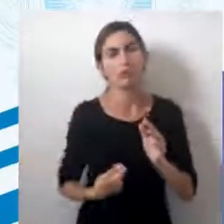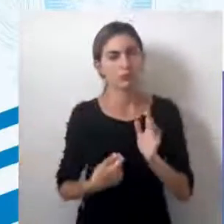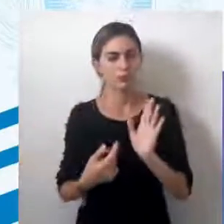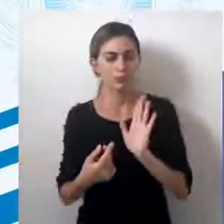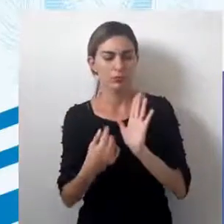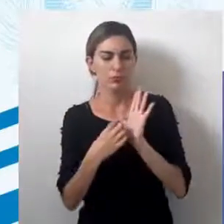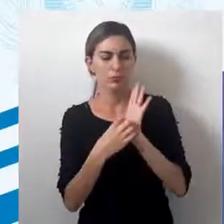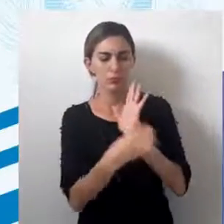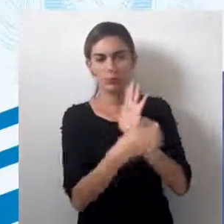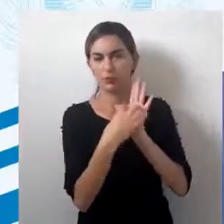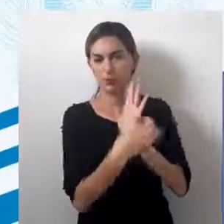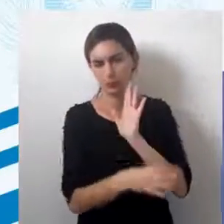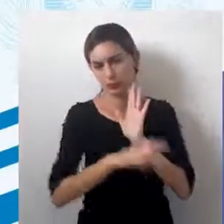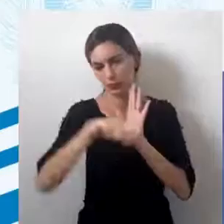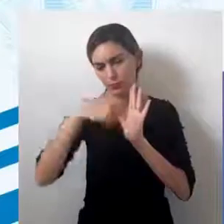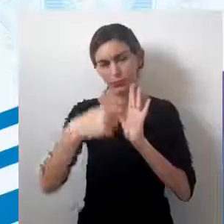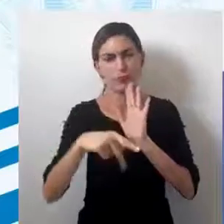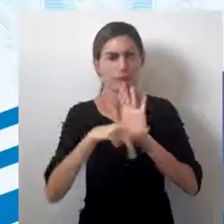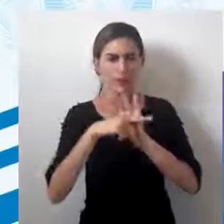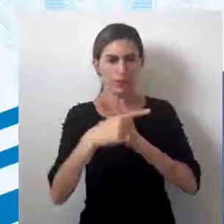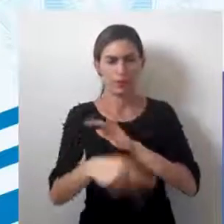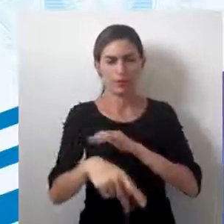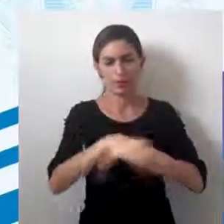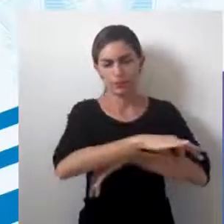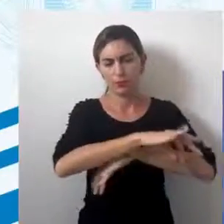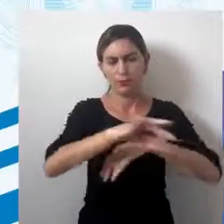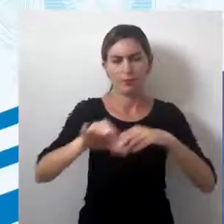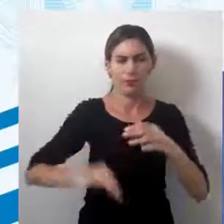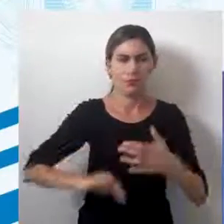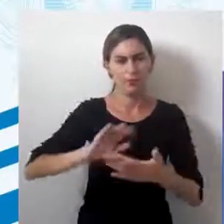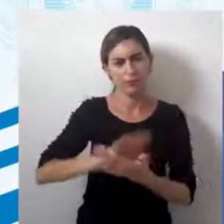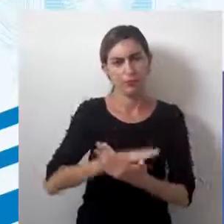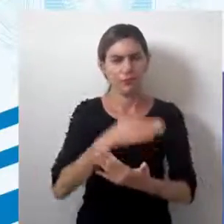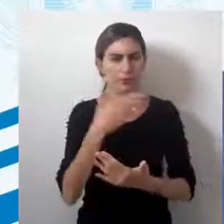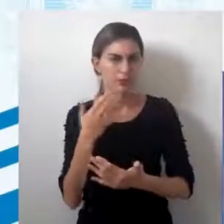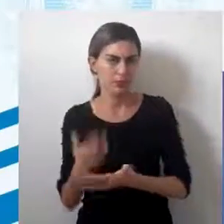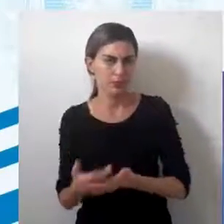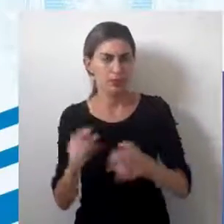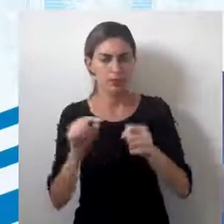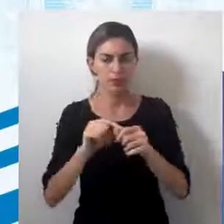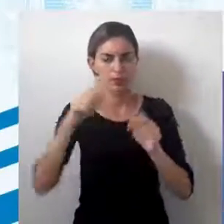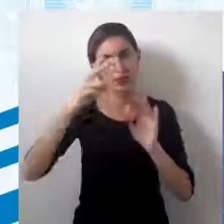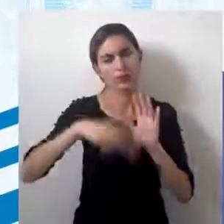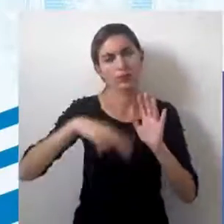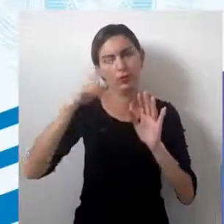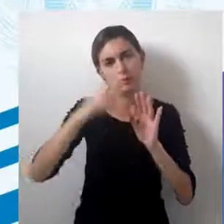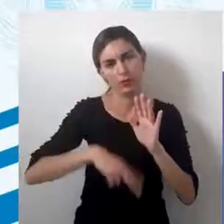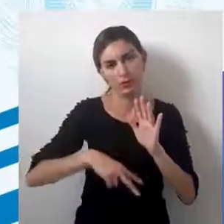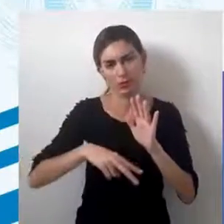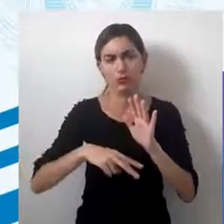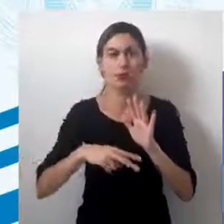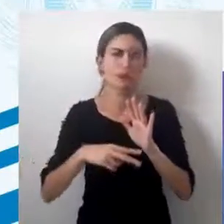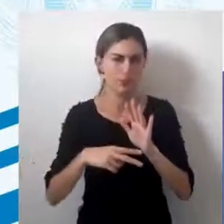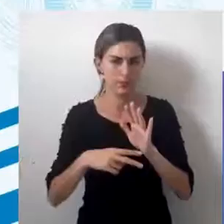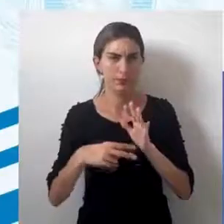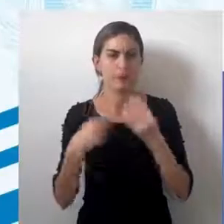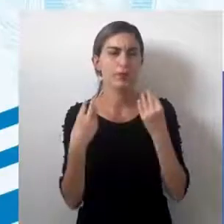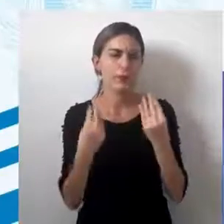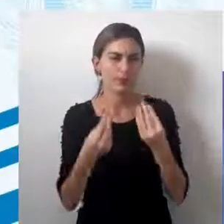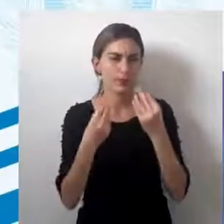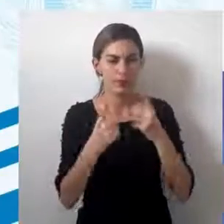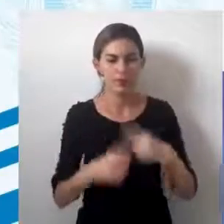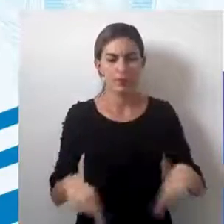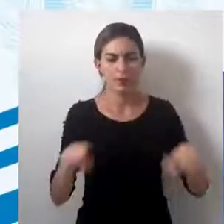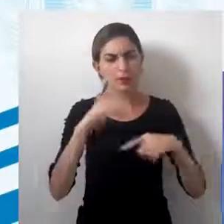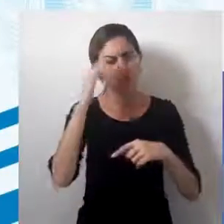então, que são símbolos próprios da cartografia que traduzem ou pelo menos fazem uma leitura daquela realidade para que nós